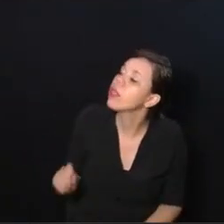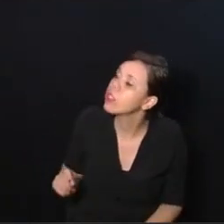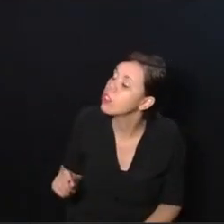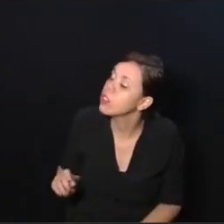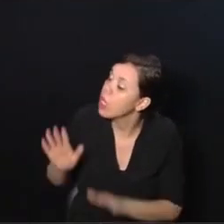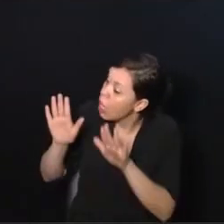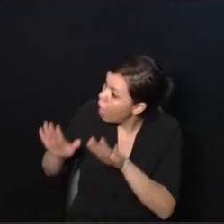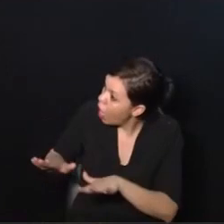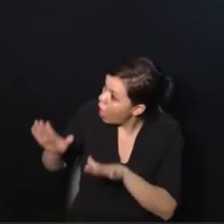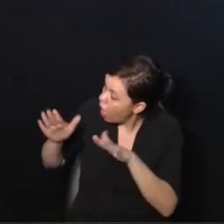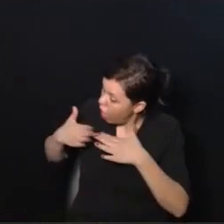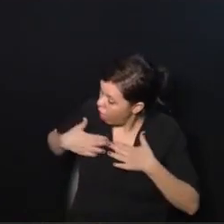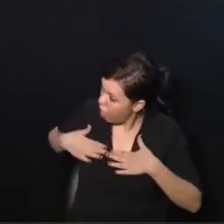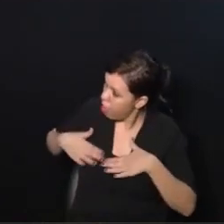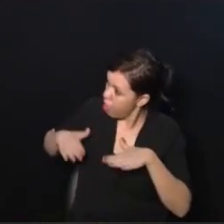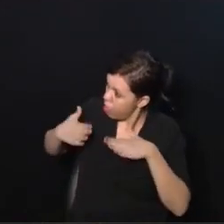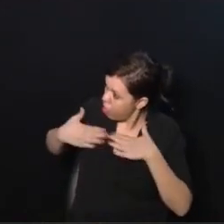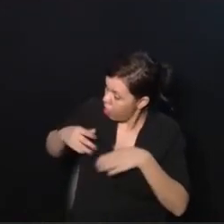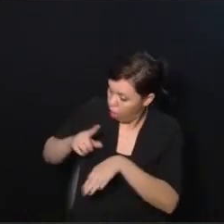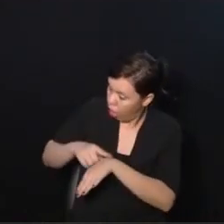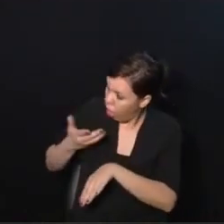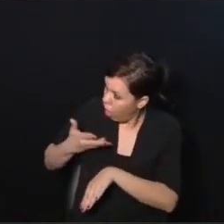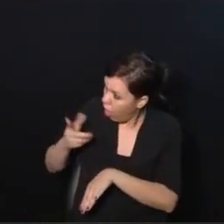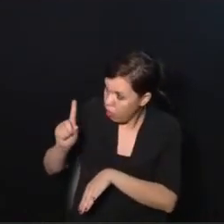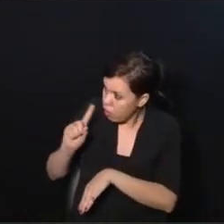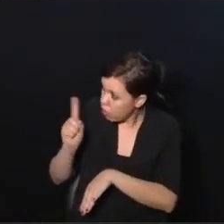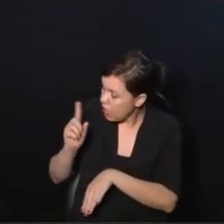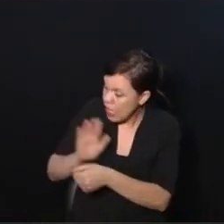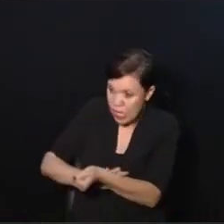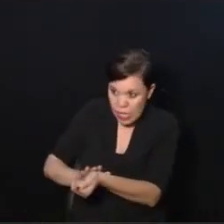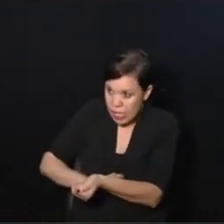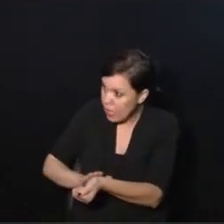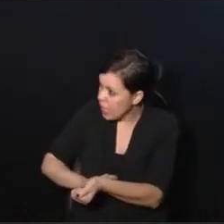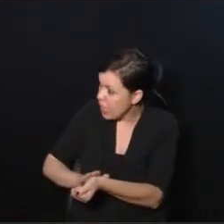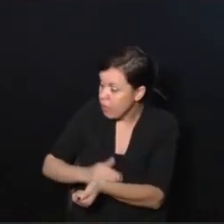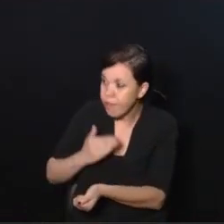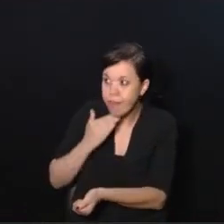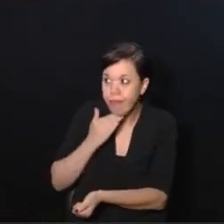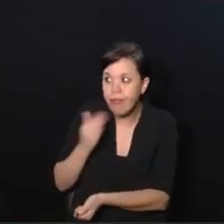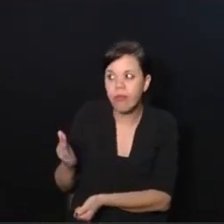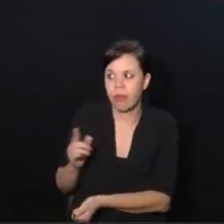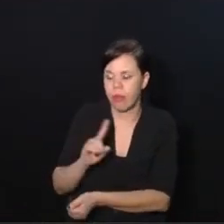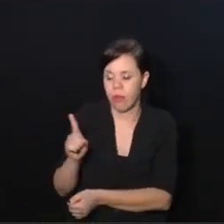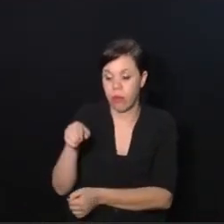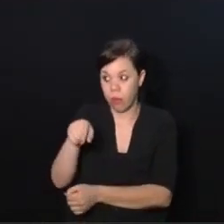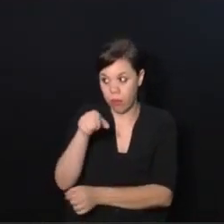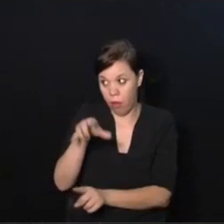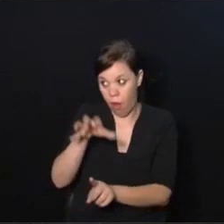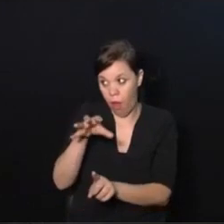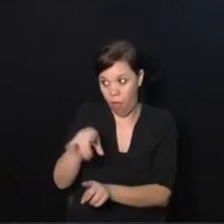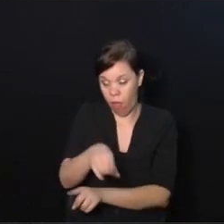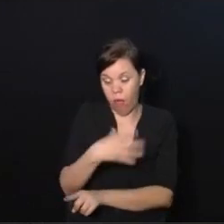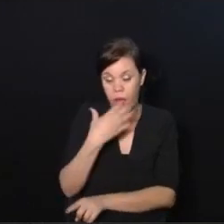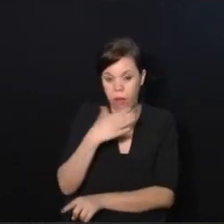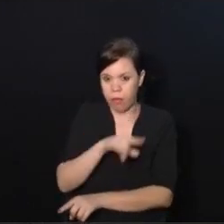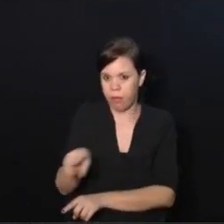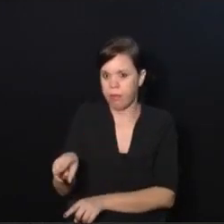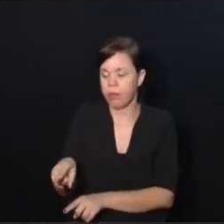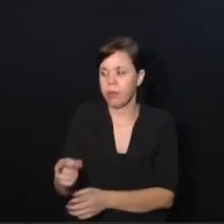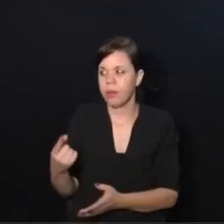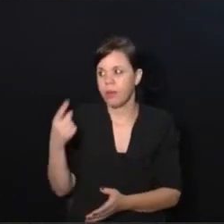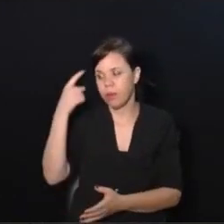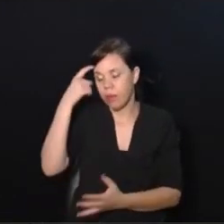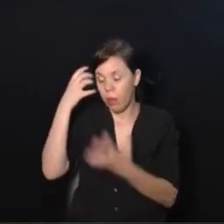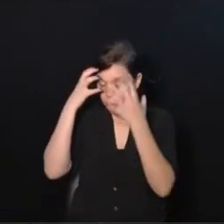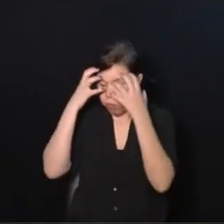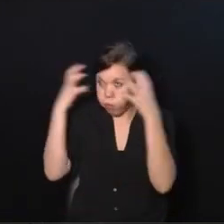diminui o ritmo, porque você ficar se estressando tanto desse jeito, você só vai estressar a criança, vai sobrecarregar, você não vai